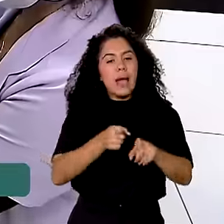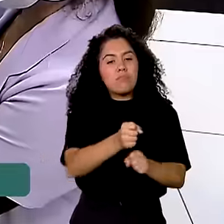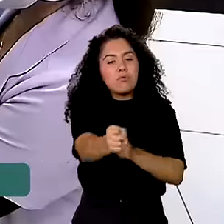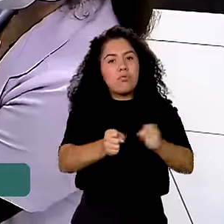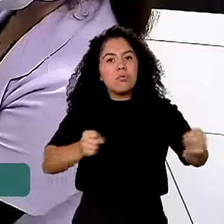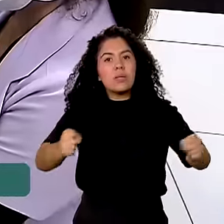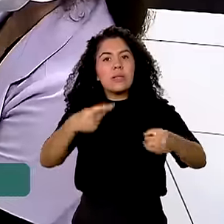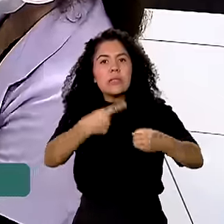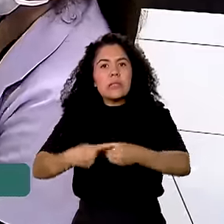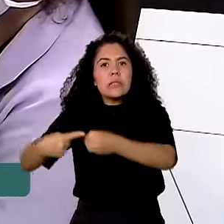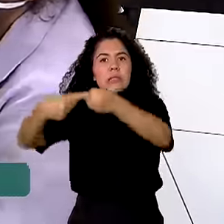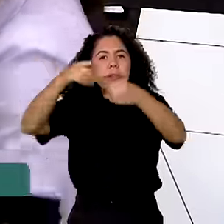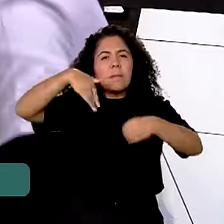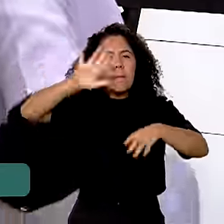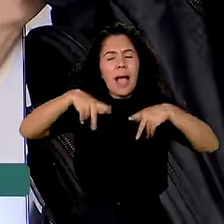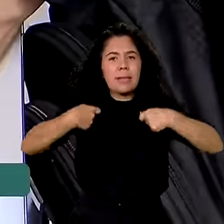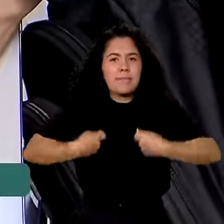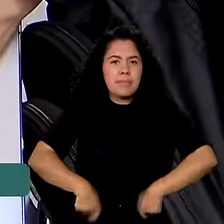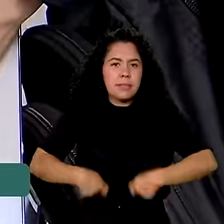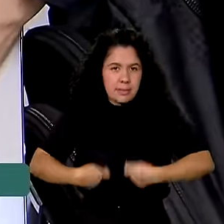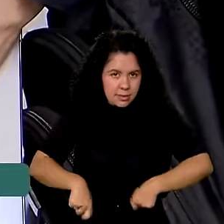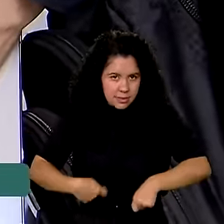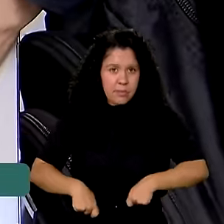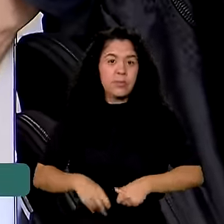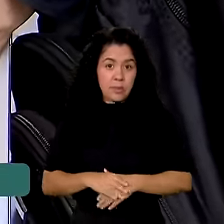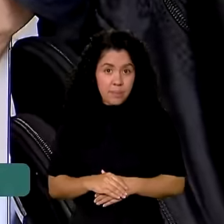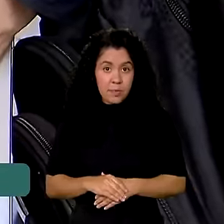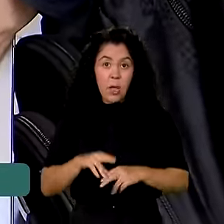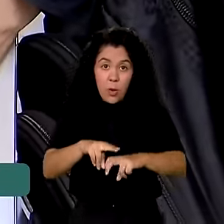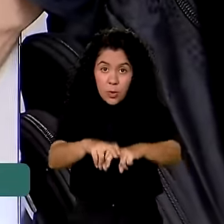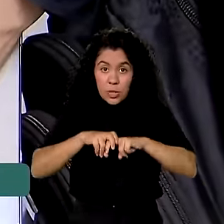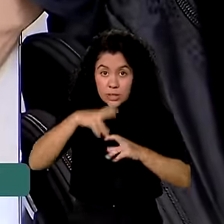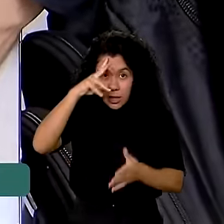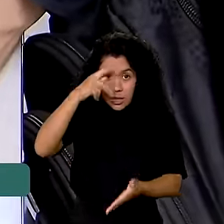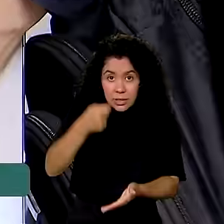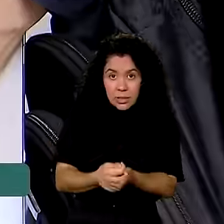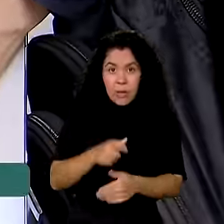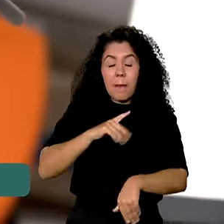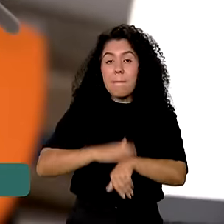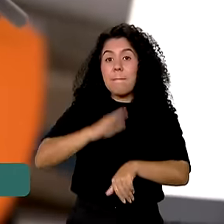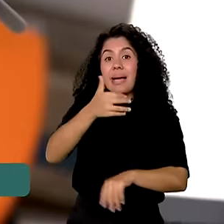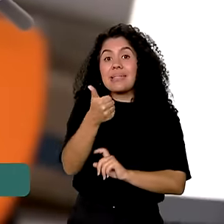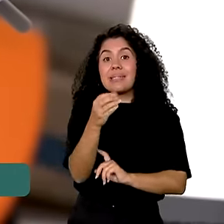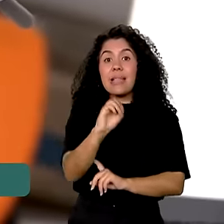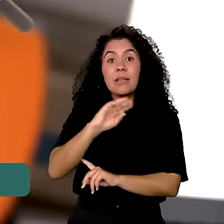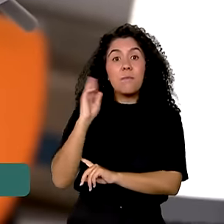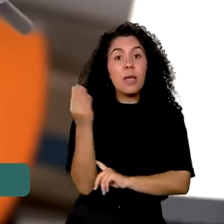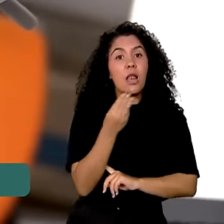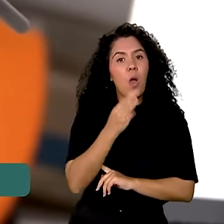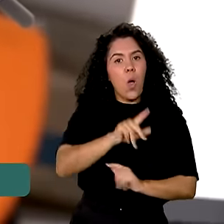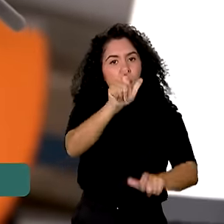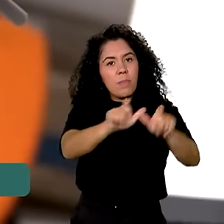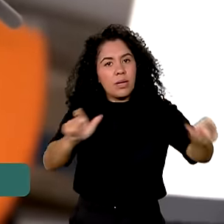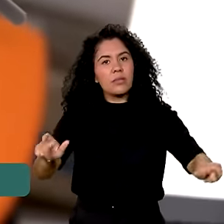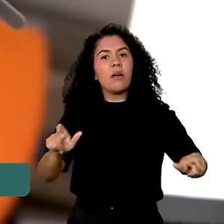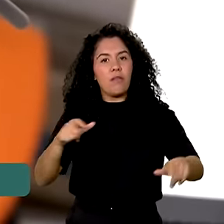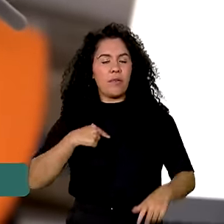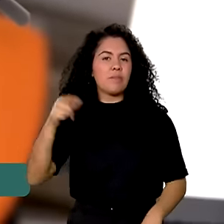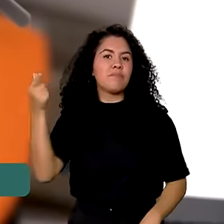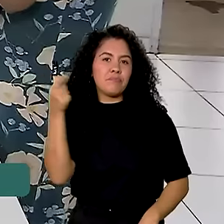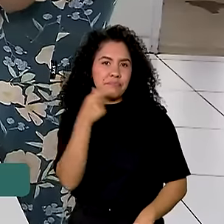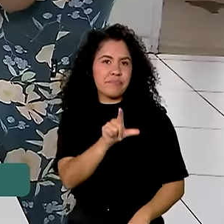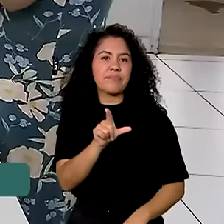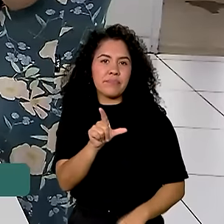prioritárias e de vulnerabilidade social. Com a medida, mais de 10 milhões de brasileiros vão ser